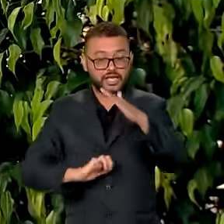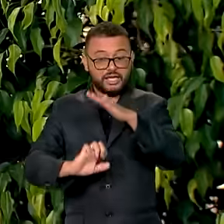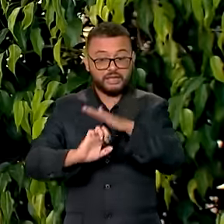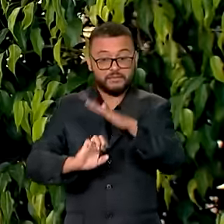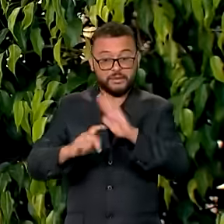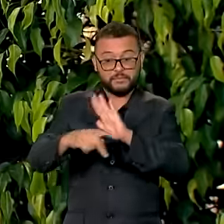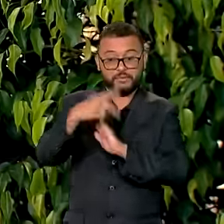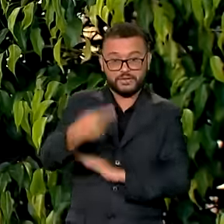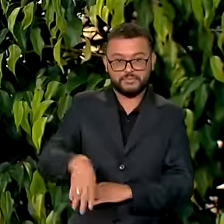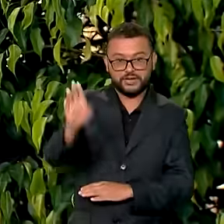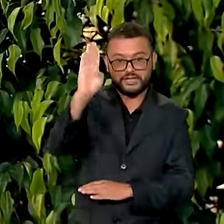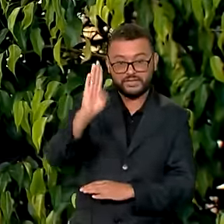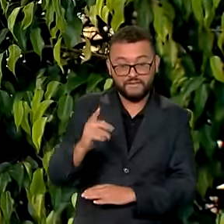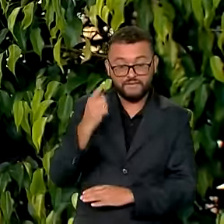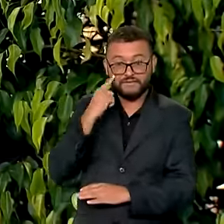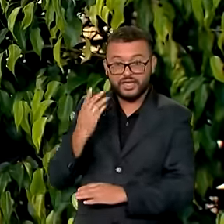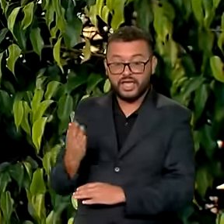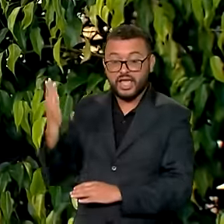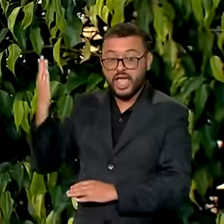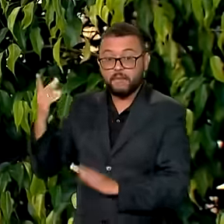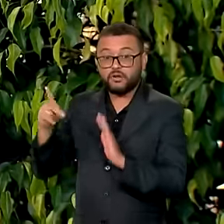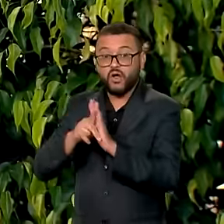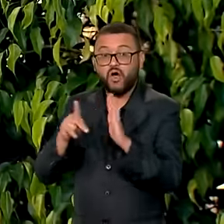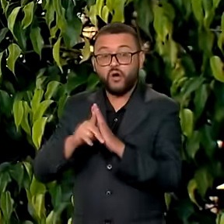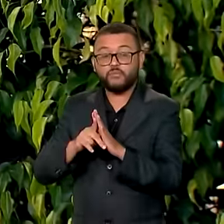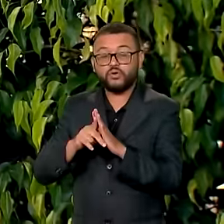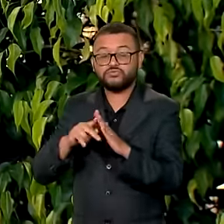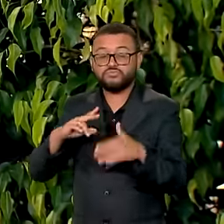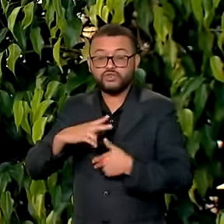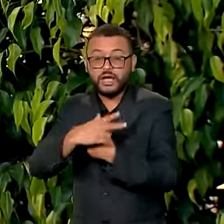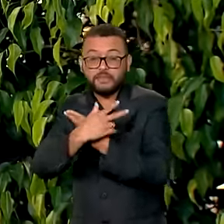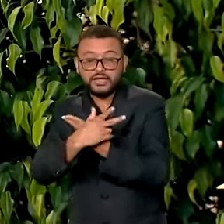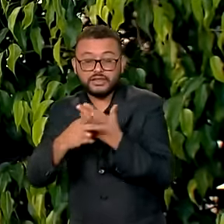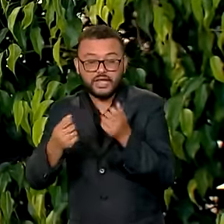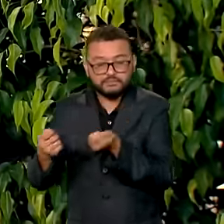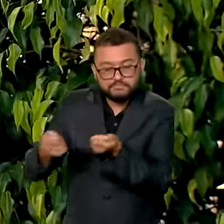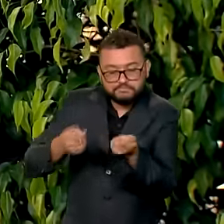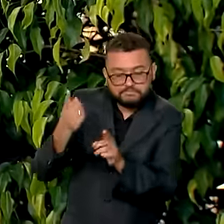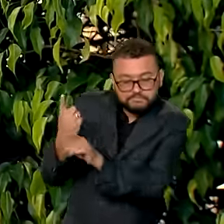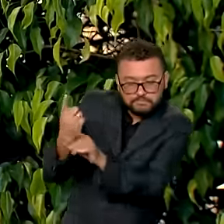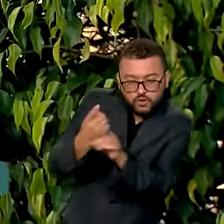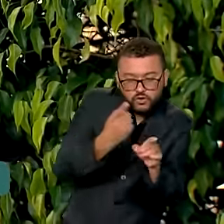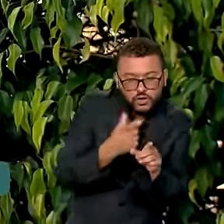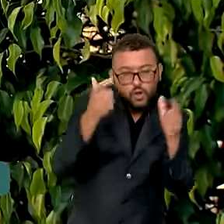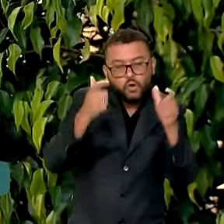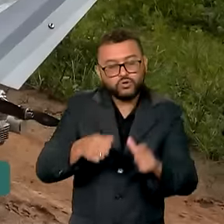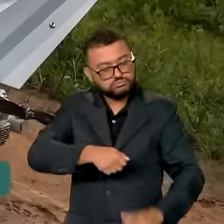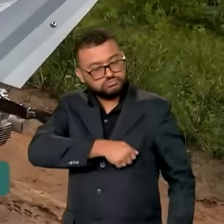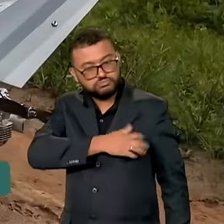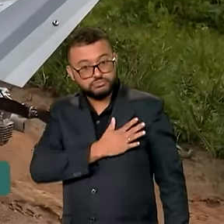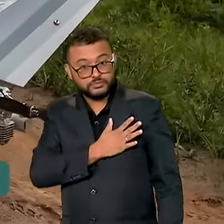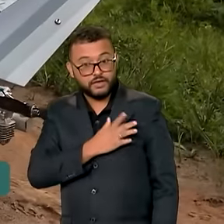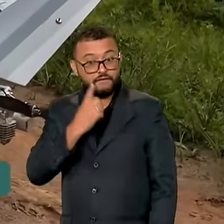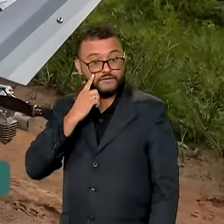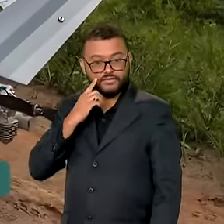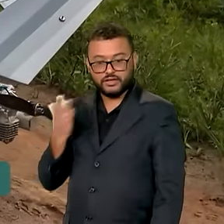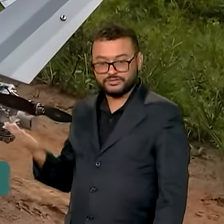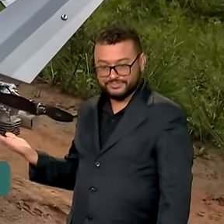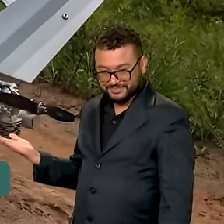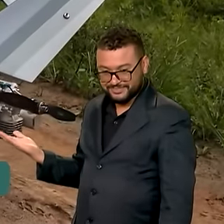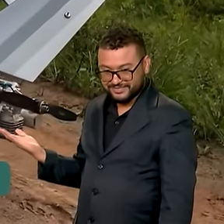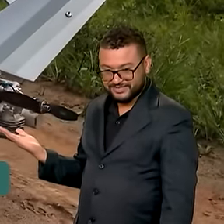brasileira, o drone Nauru 500C das Forças Armadas está monitorando o garimpo ilegal na terra Yanomami. Pilotada